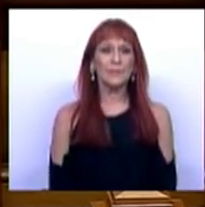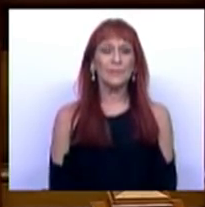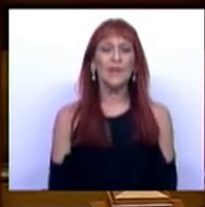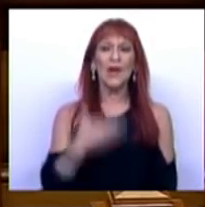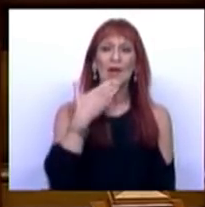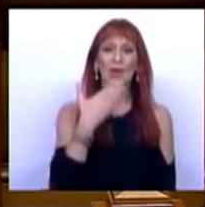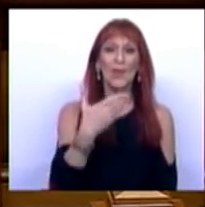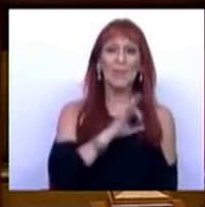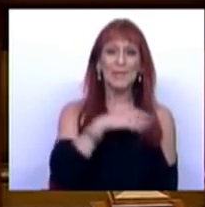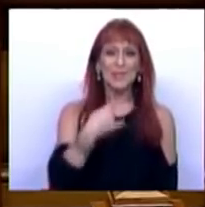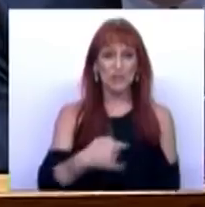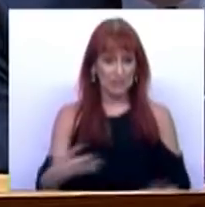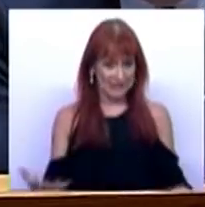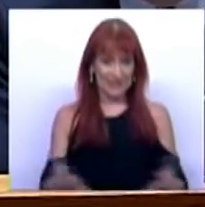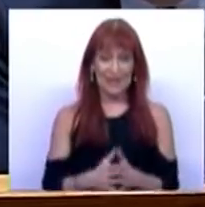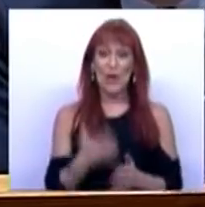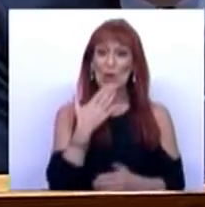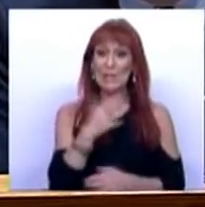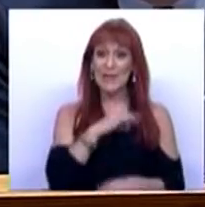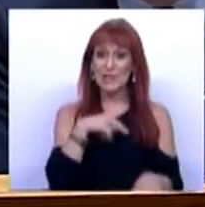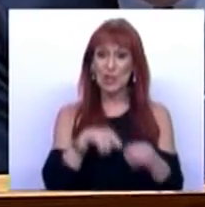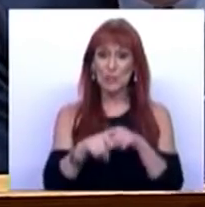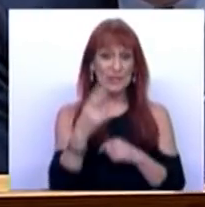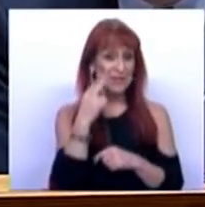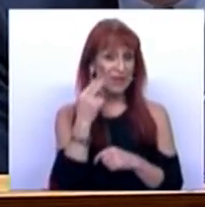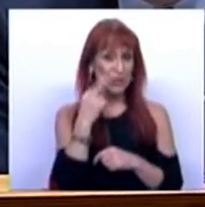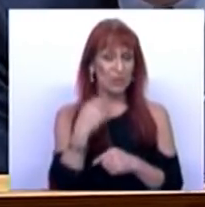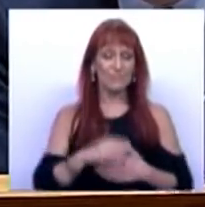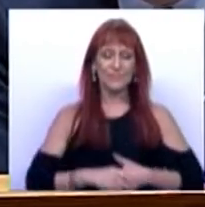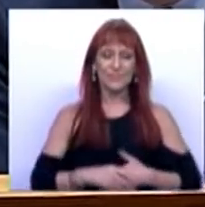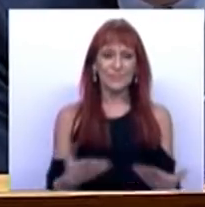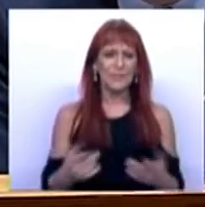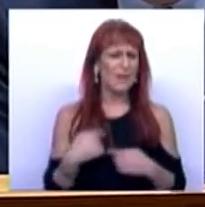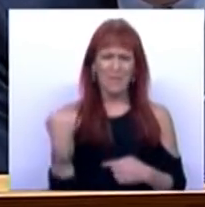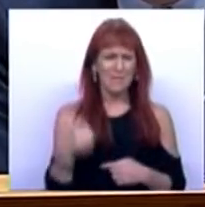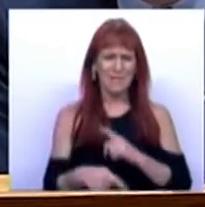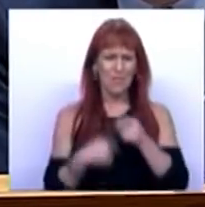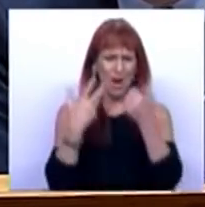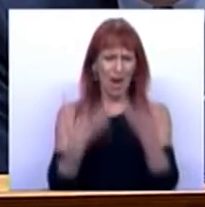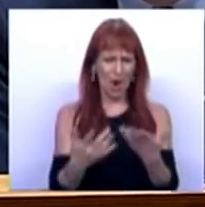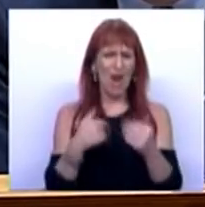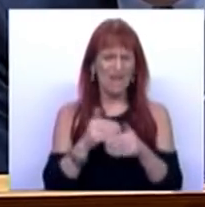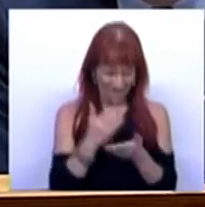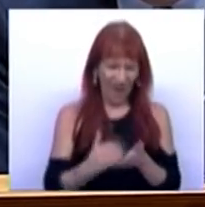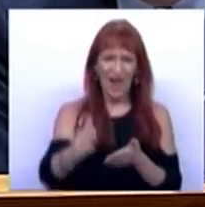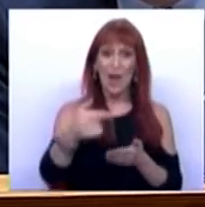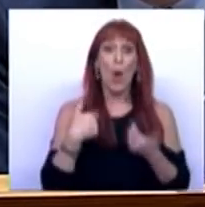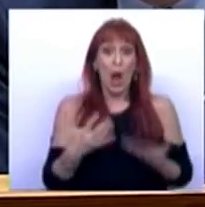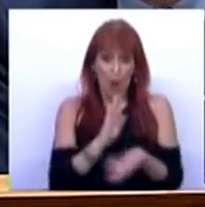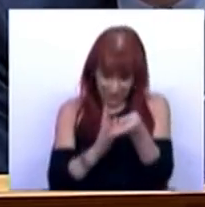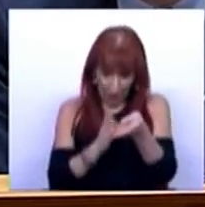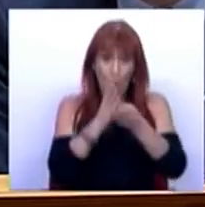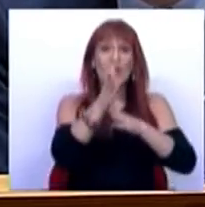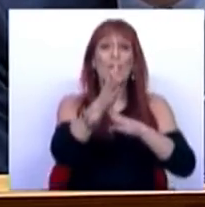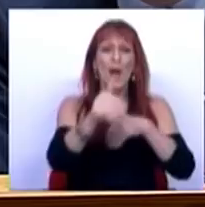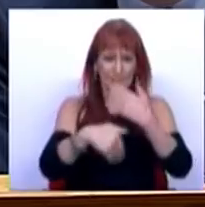Muito obrigado, Sr. Presidente, muito obrigado, Sr. Deputado André Aventura. Não, não é agora que vai ser, agora vai continuar